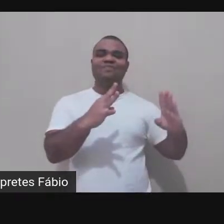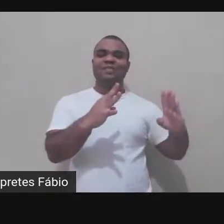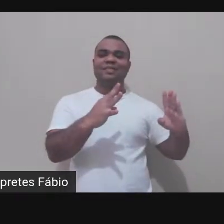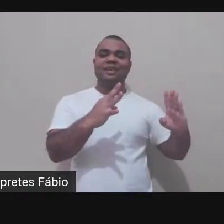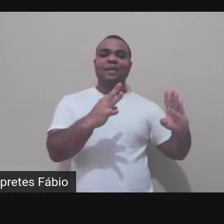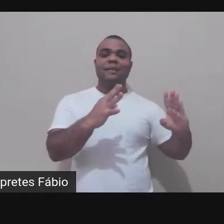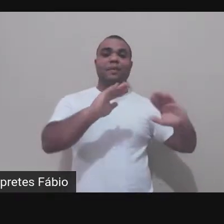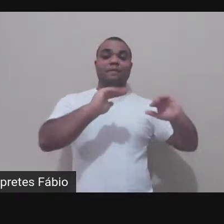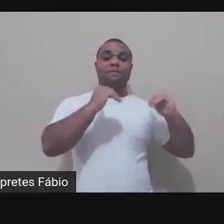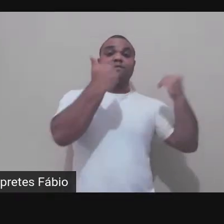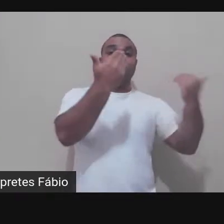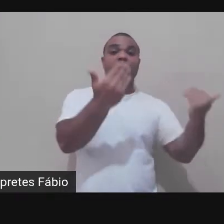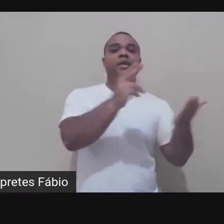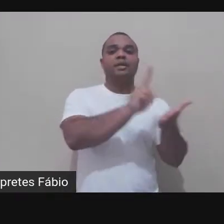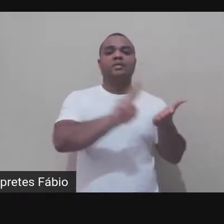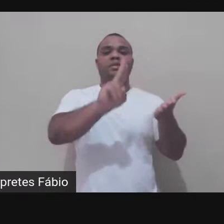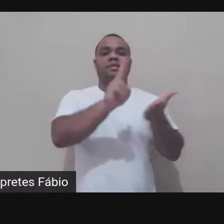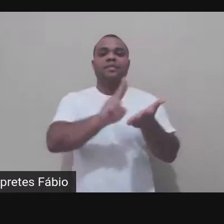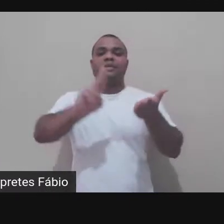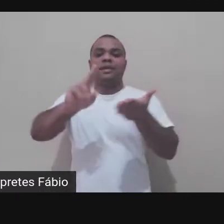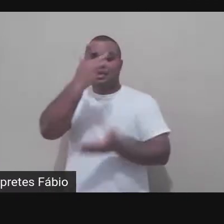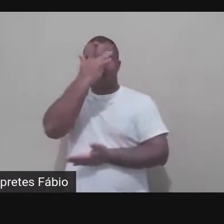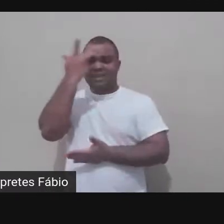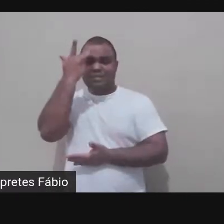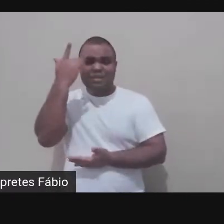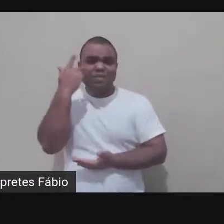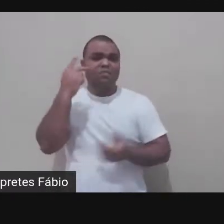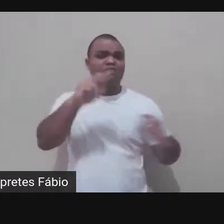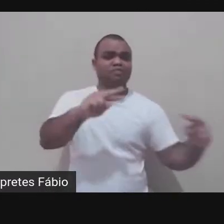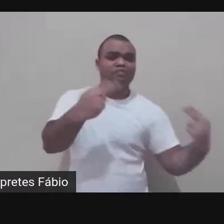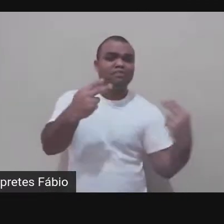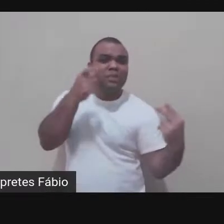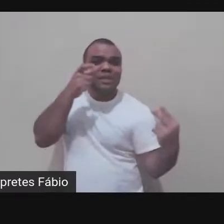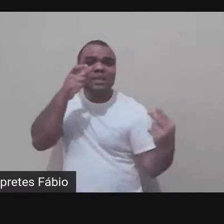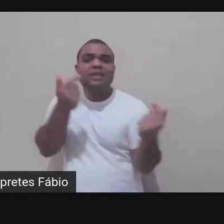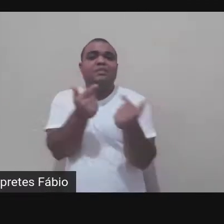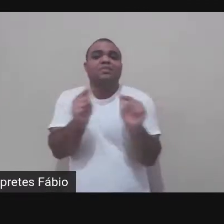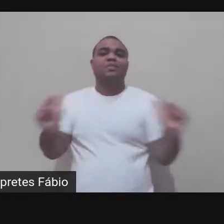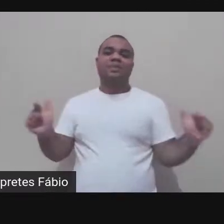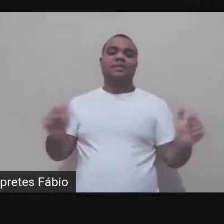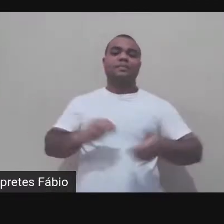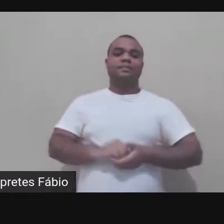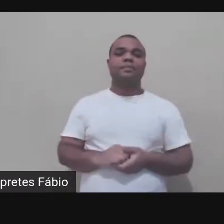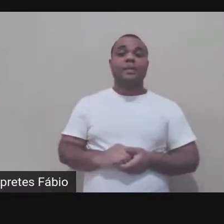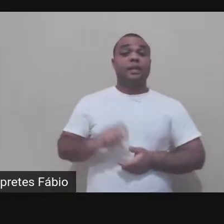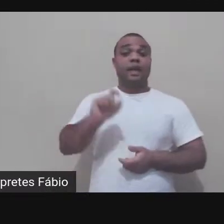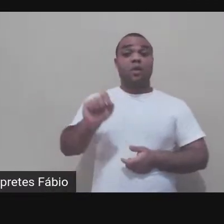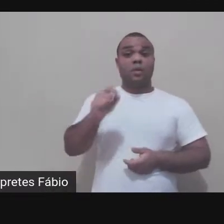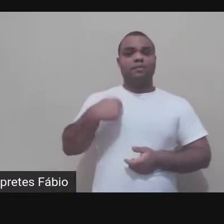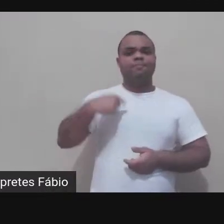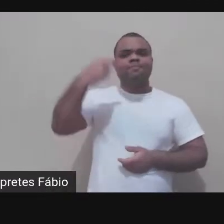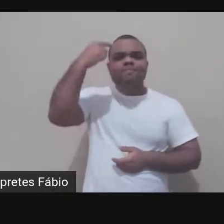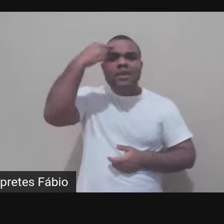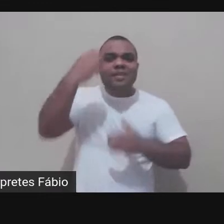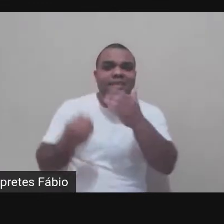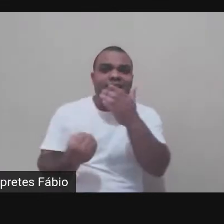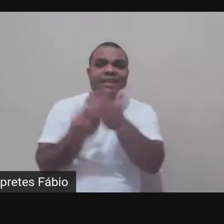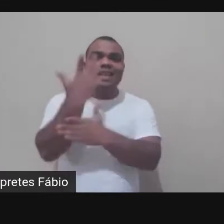a ideia de fazer um canal no youtube de divulgação do conhecimento acadêmico e com isso eu